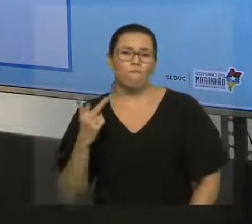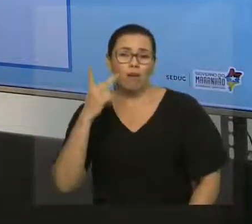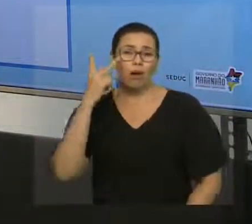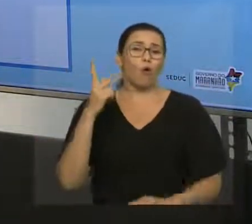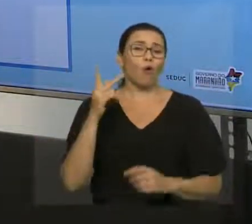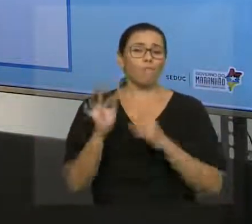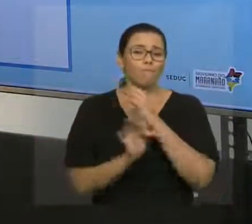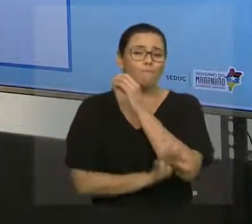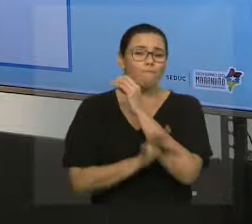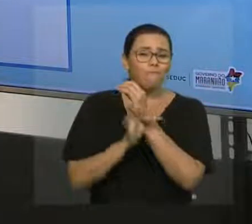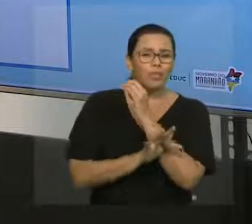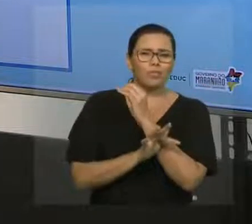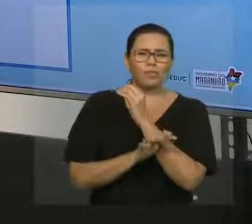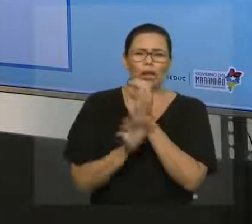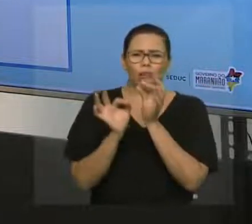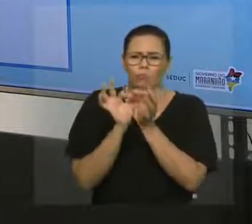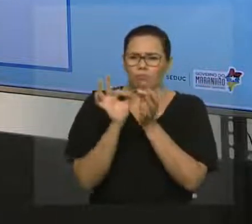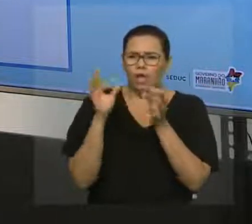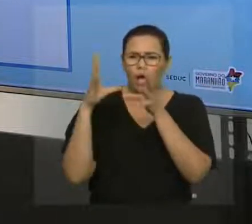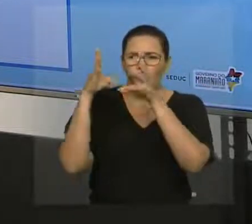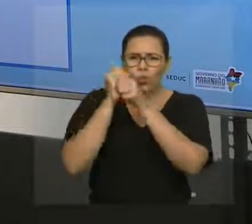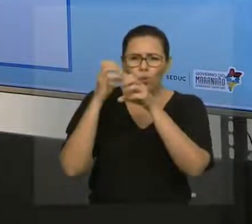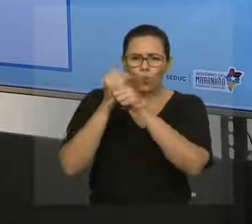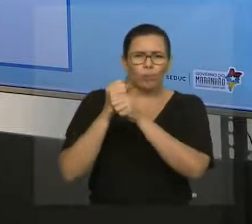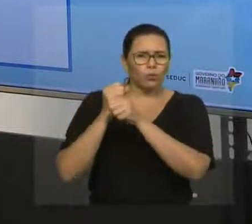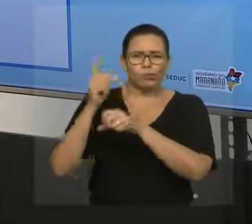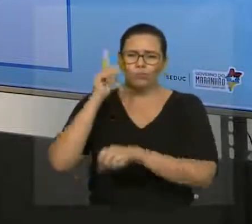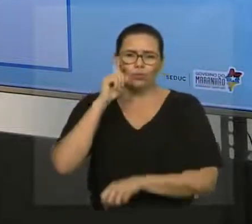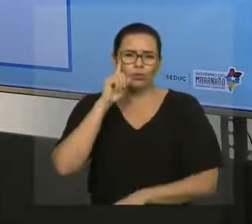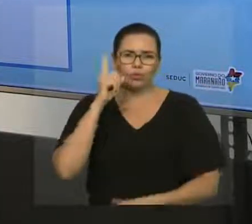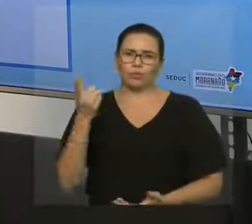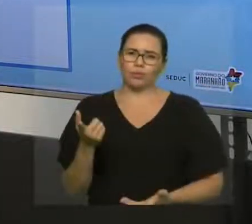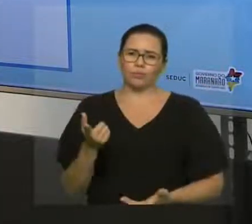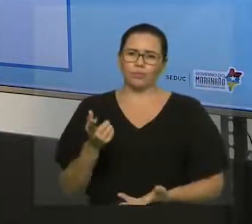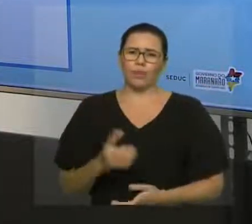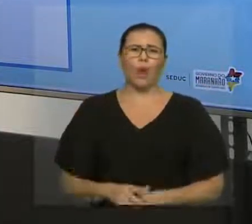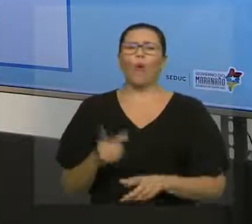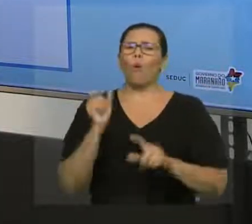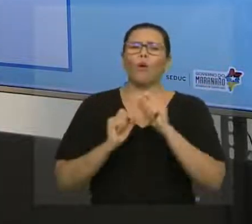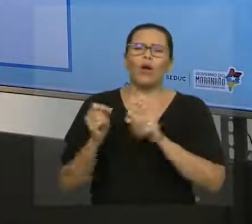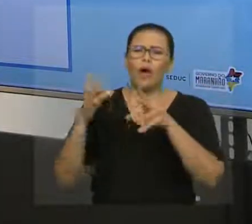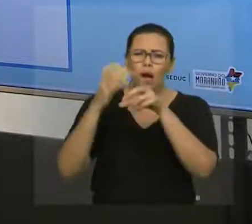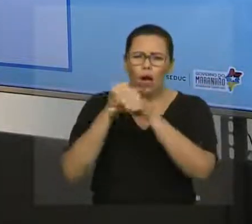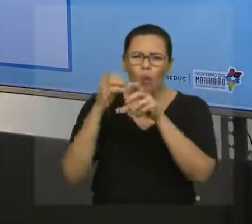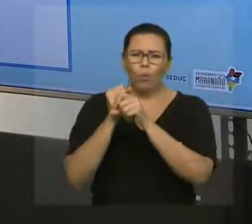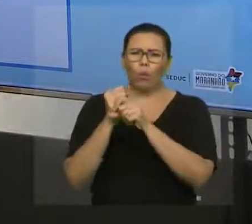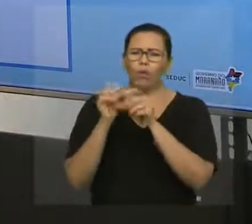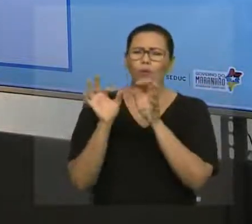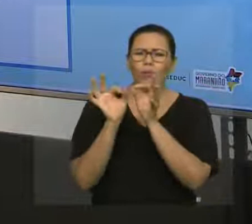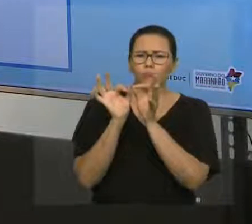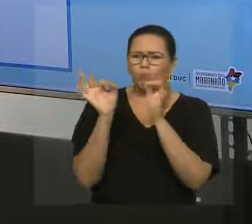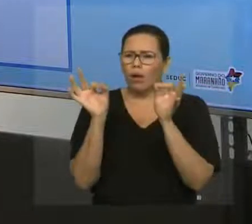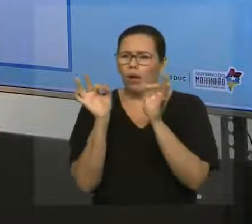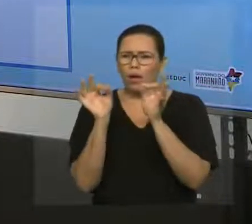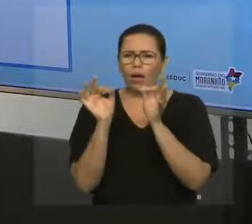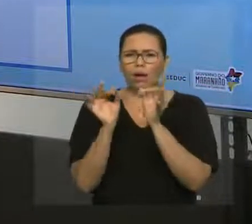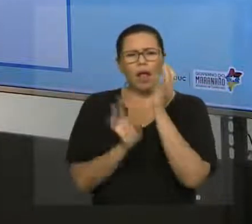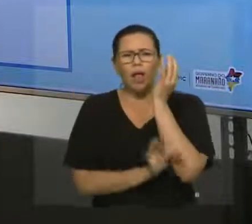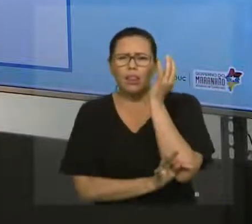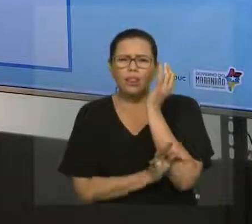que a gente pode medir no nosso dia a dia. Então, o que a gente costuma medir no nosso dia a dia? A gente costuma medir o quê? Temperatura,